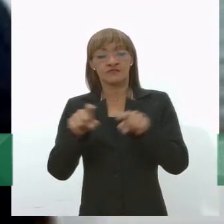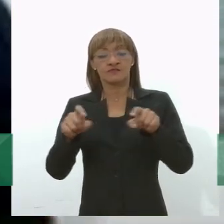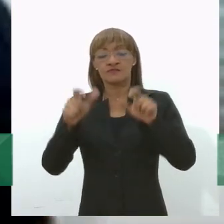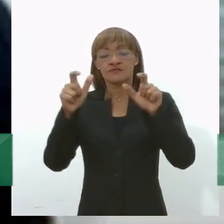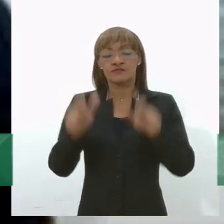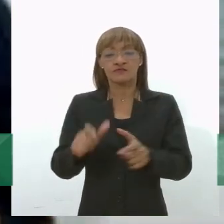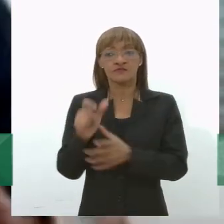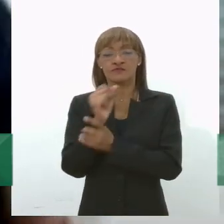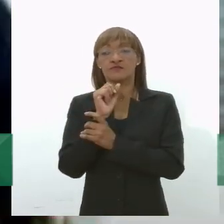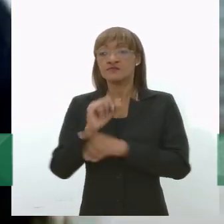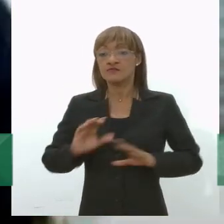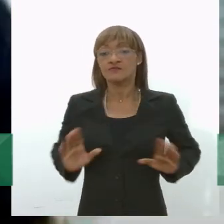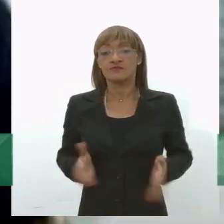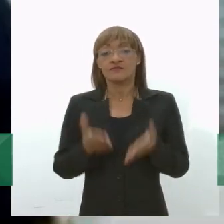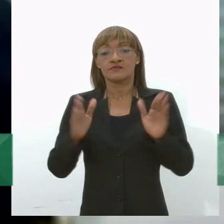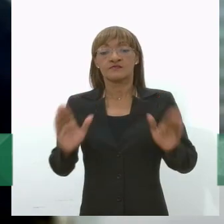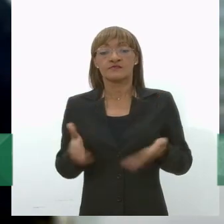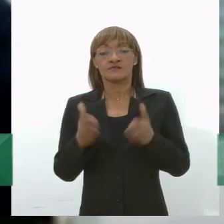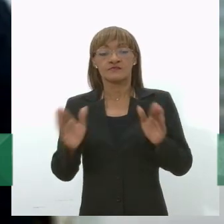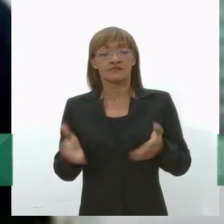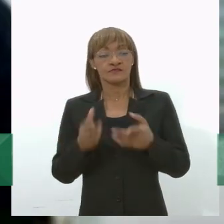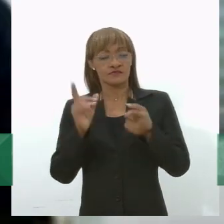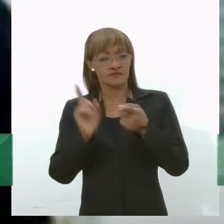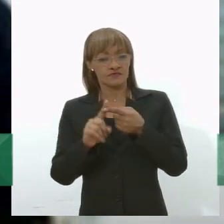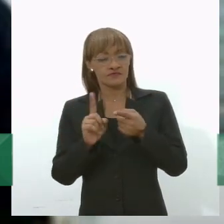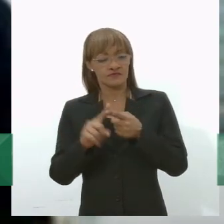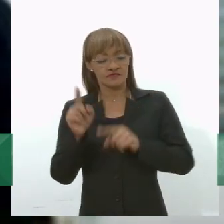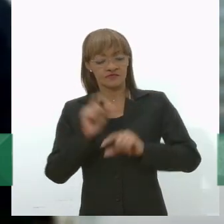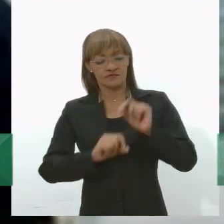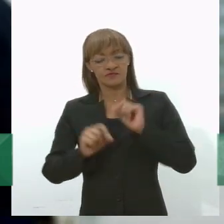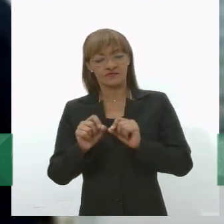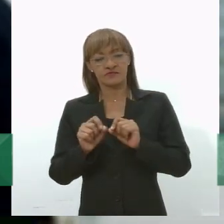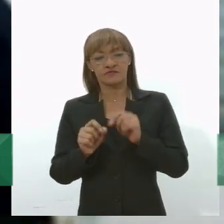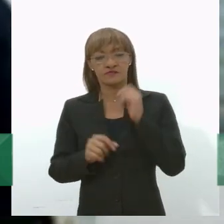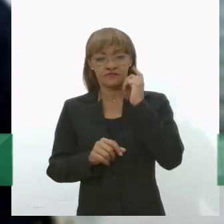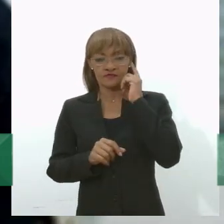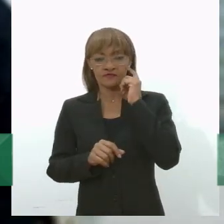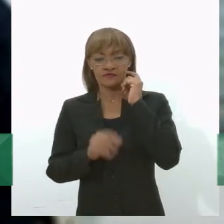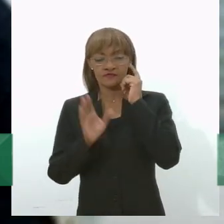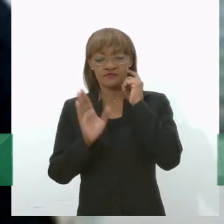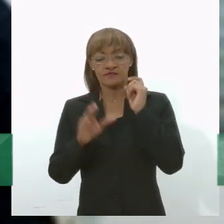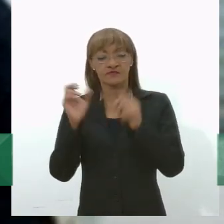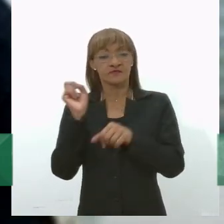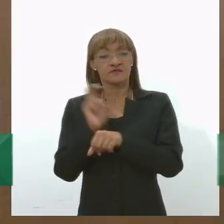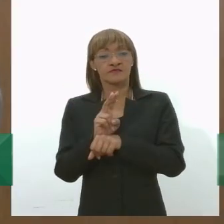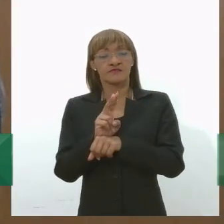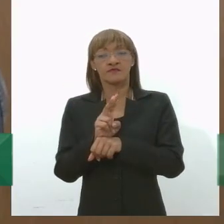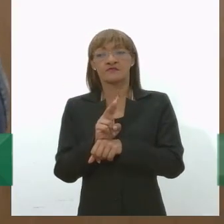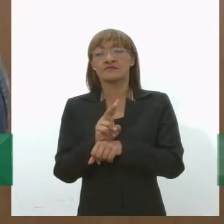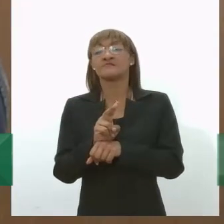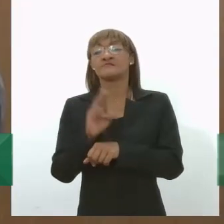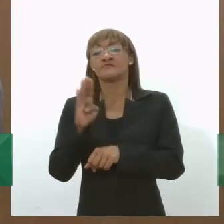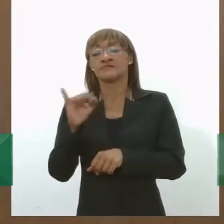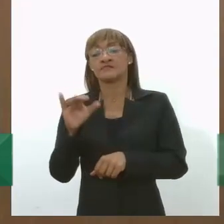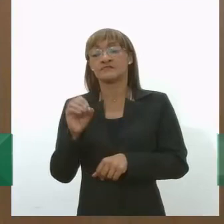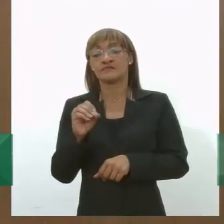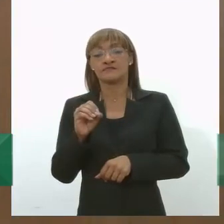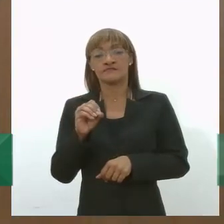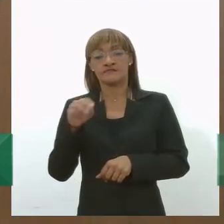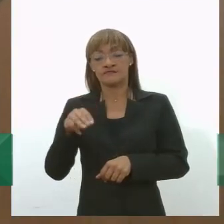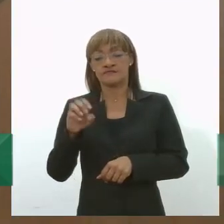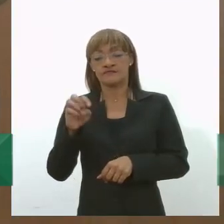cooperativa além de otimizar ainda mais a geração do biometano Isabela?